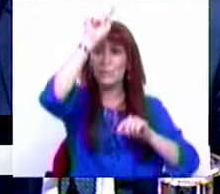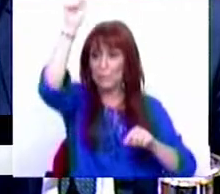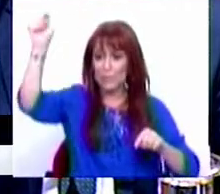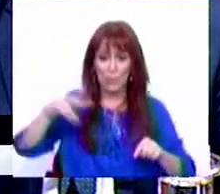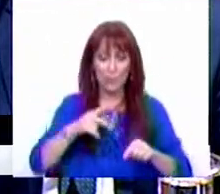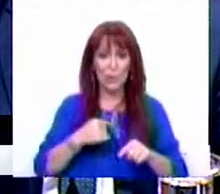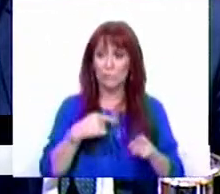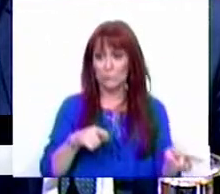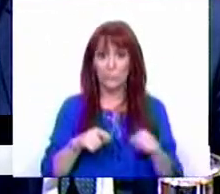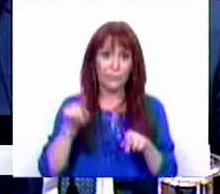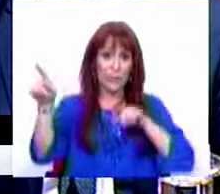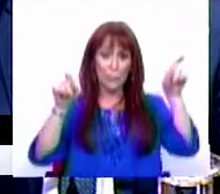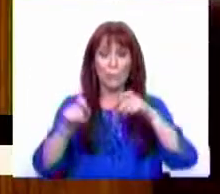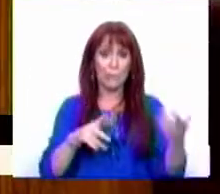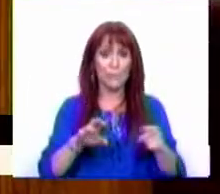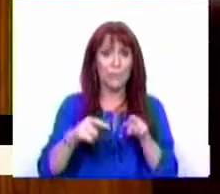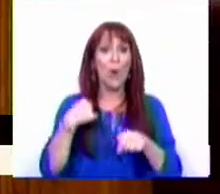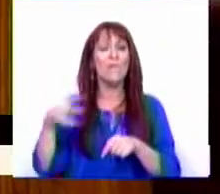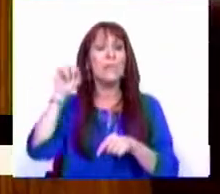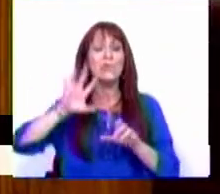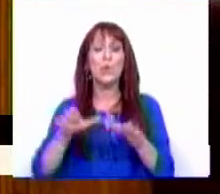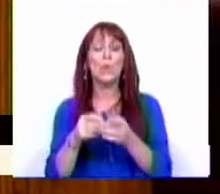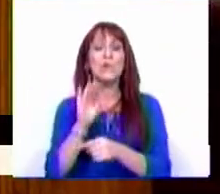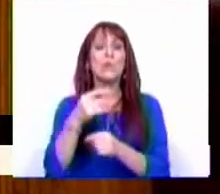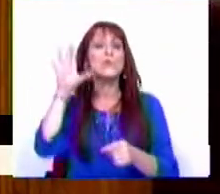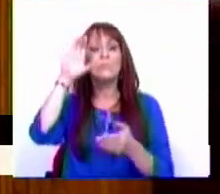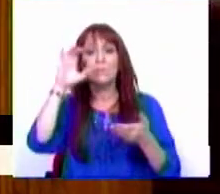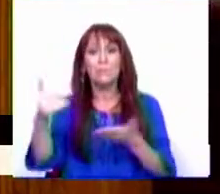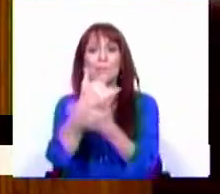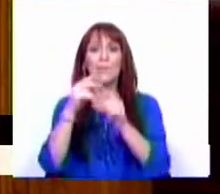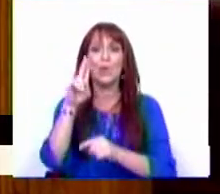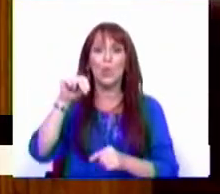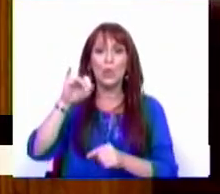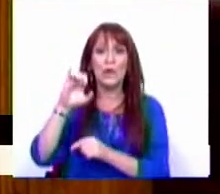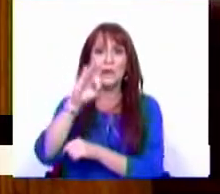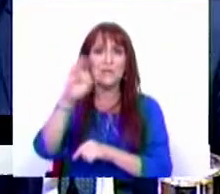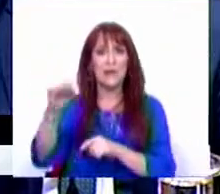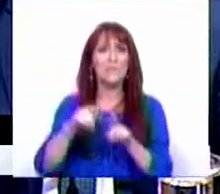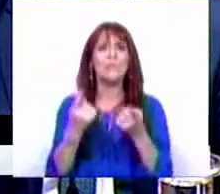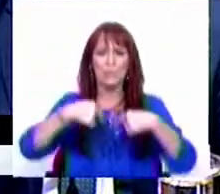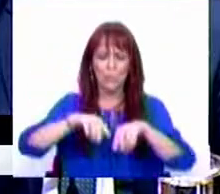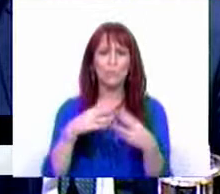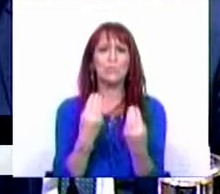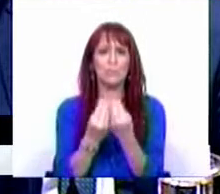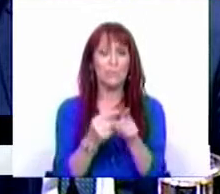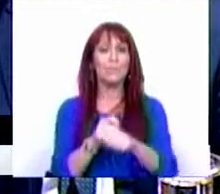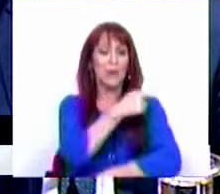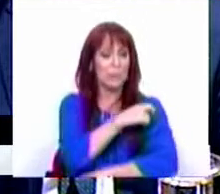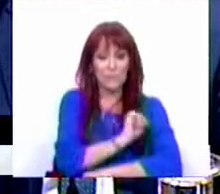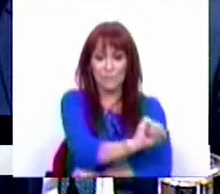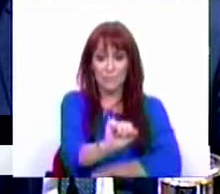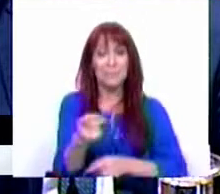indicados pelos SCFAI, ouvimos um grupo de alunos auscultados através da Unicef e tivemos reunião com os seus representantes,